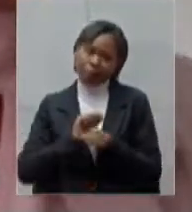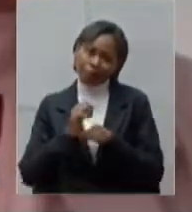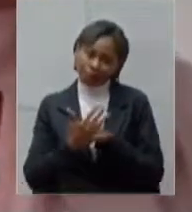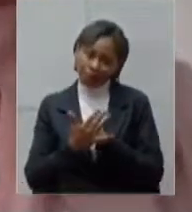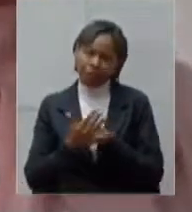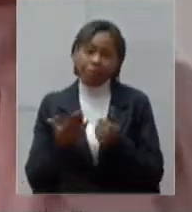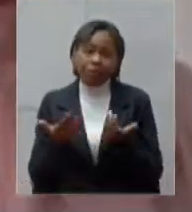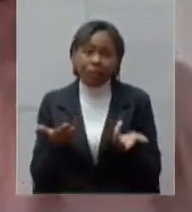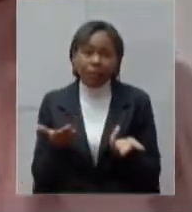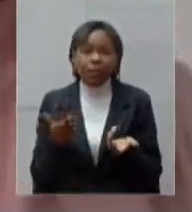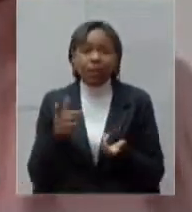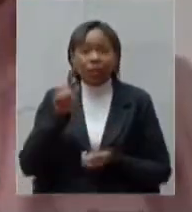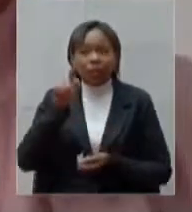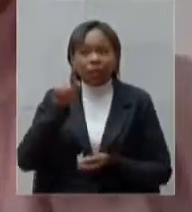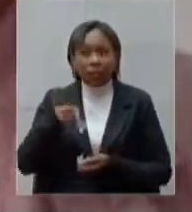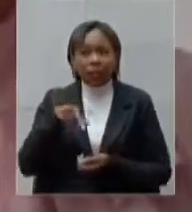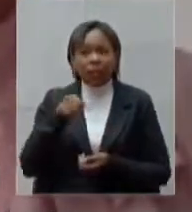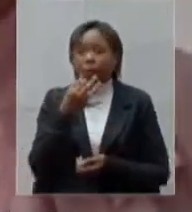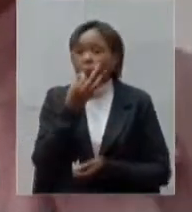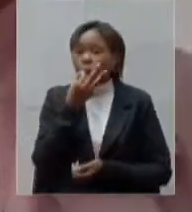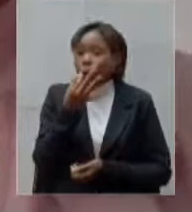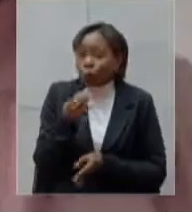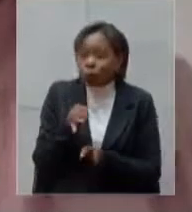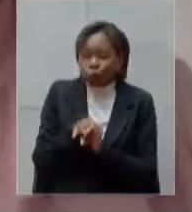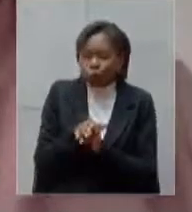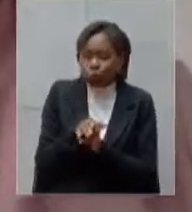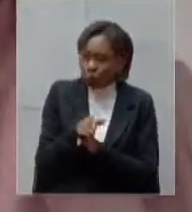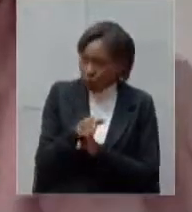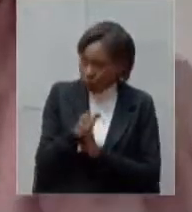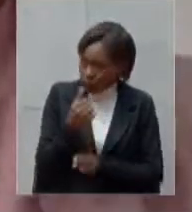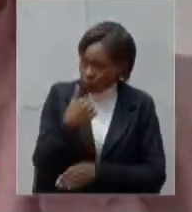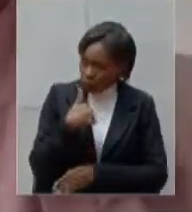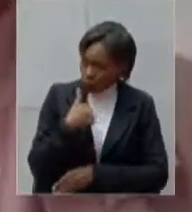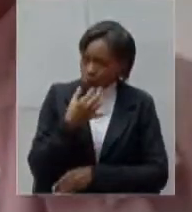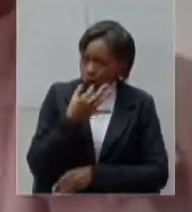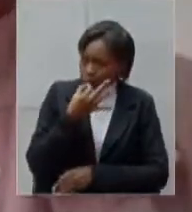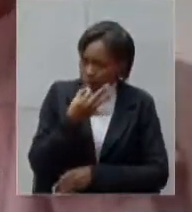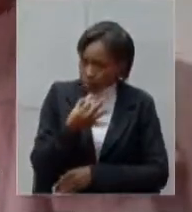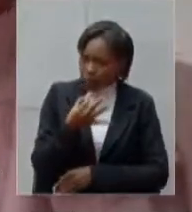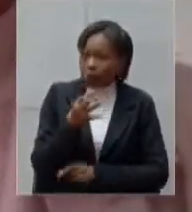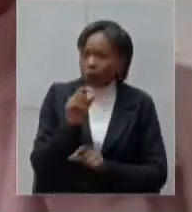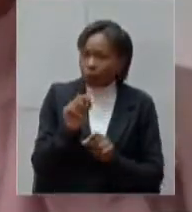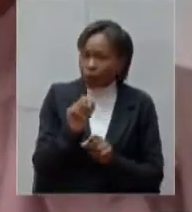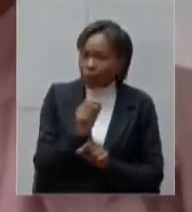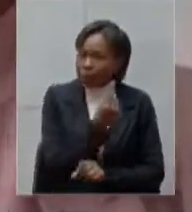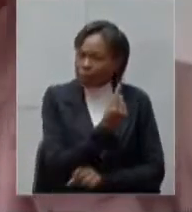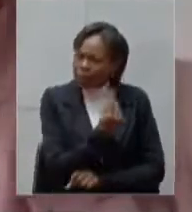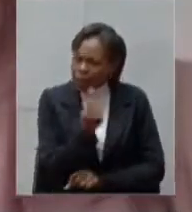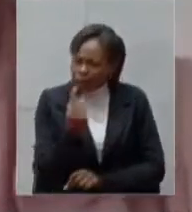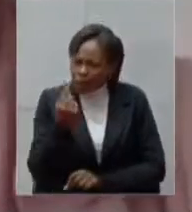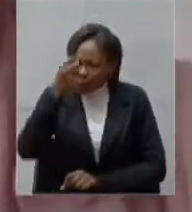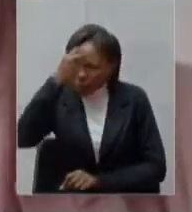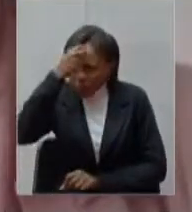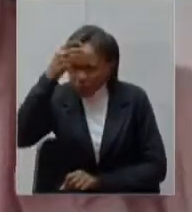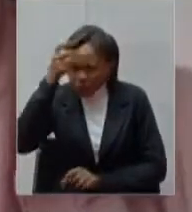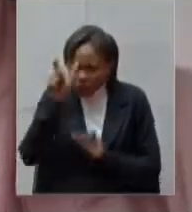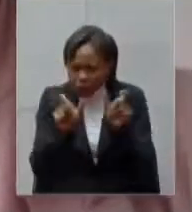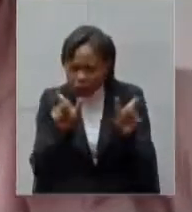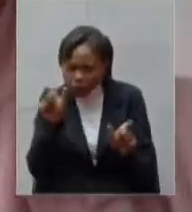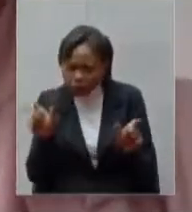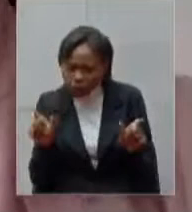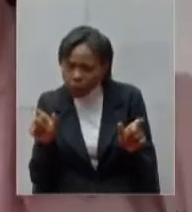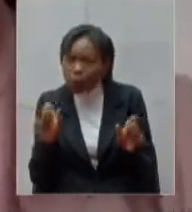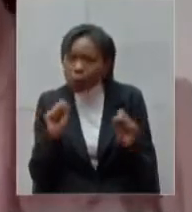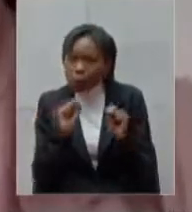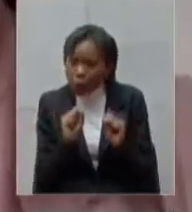é uma sugestão que eu deixo é que os prefeitos também busquem flexibilizar os serviços